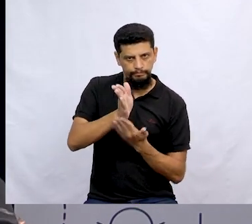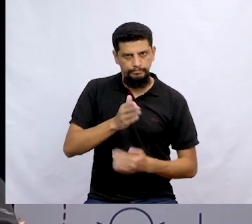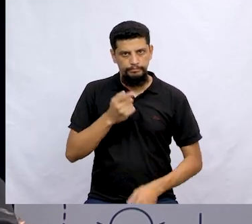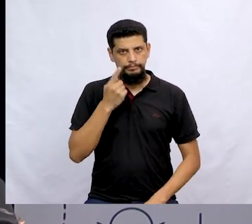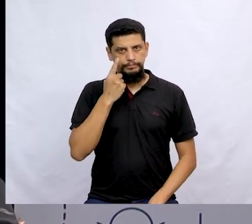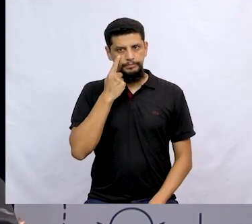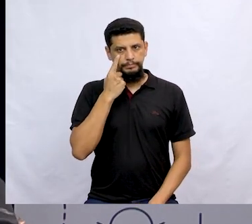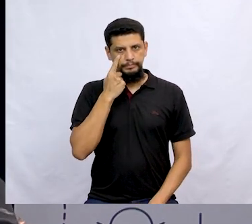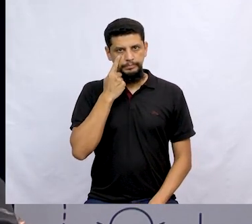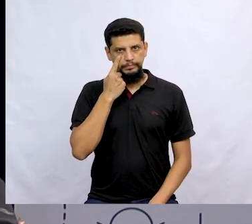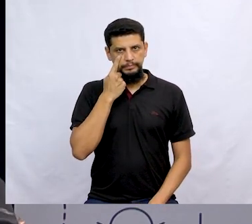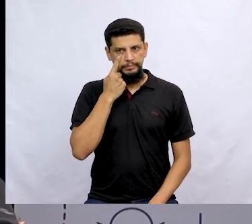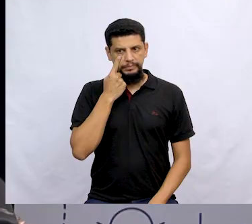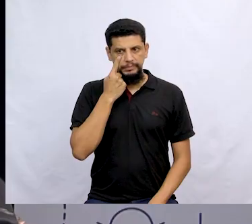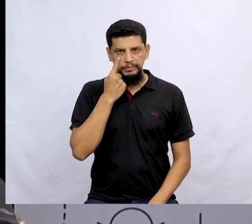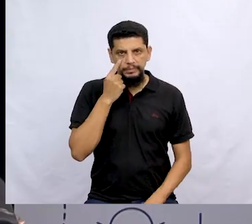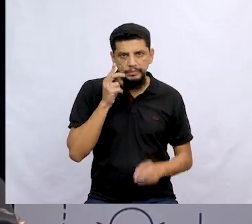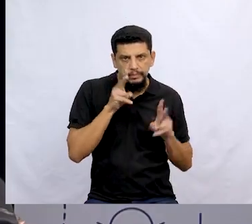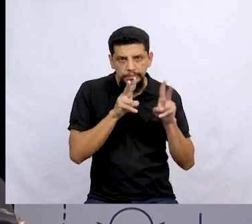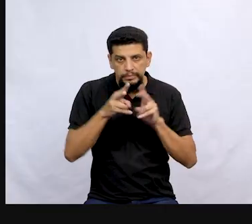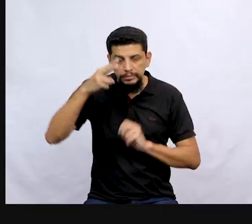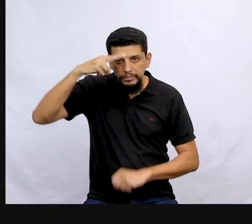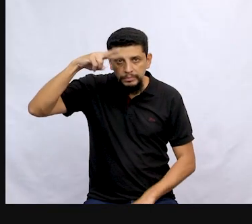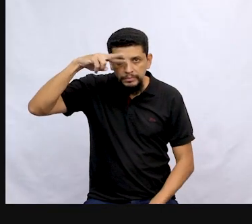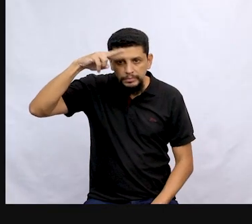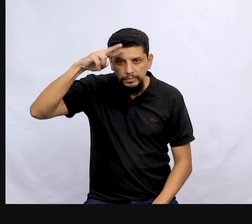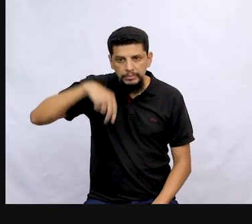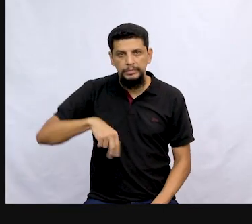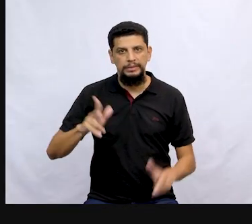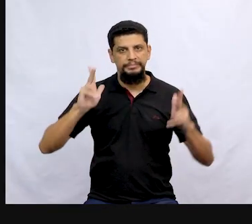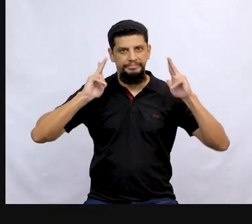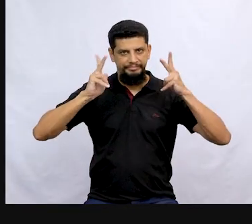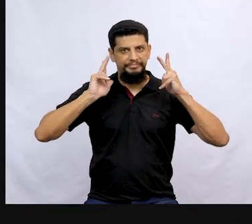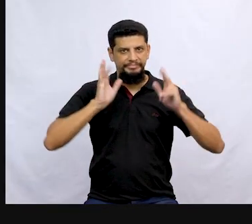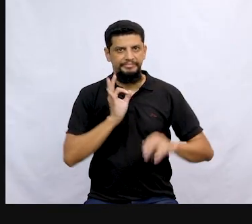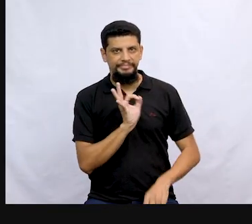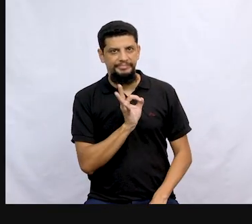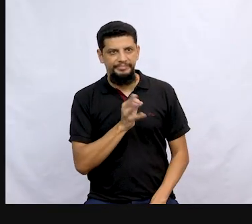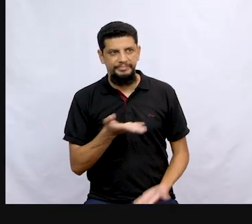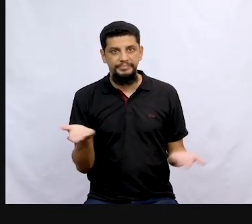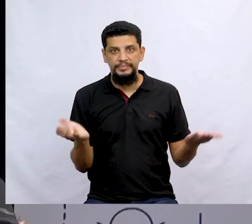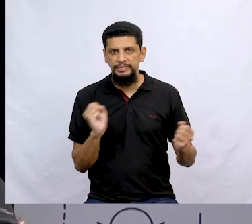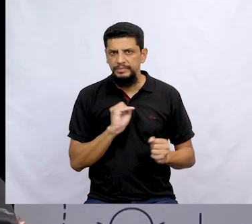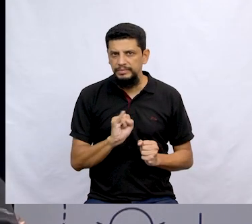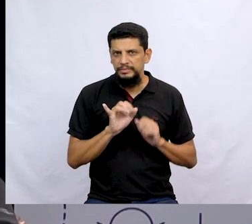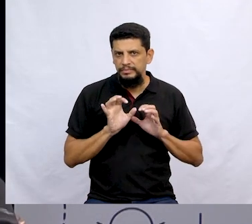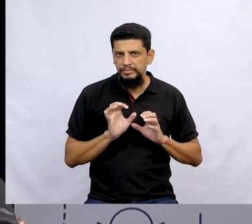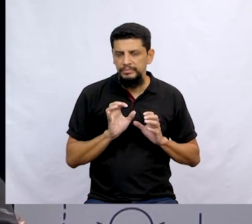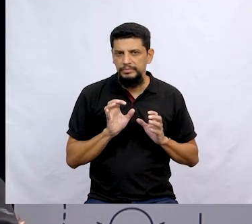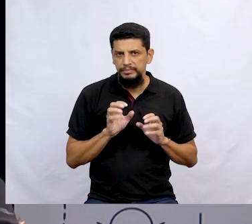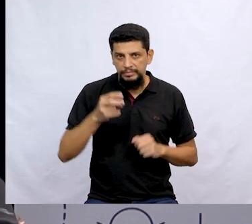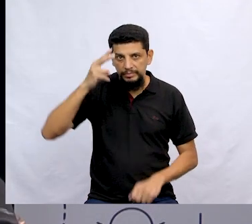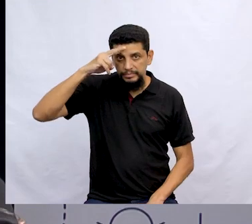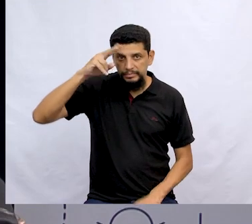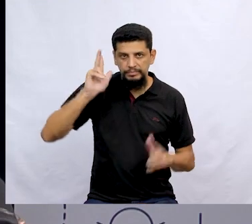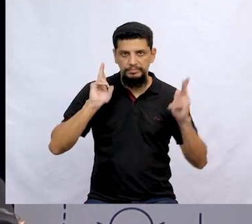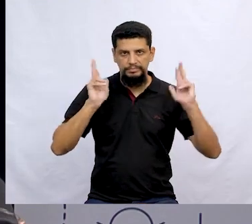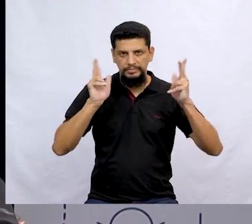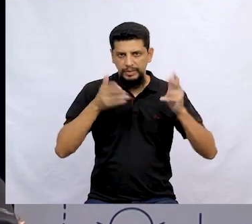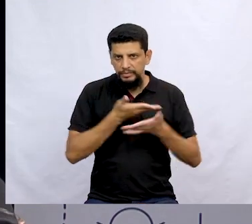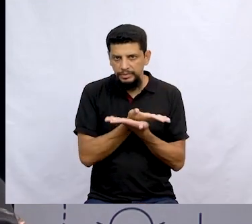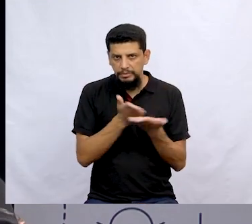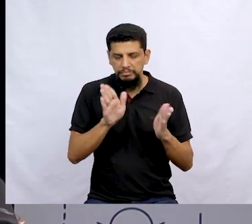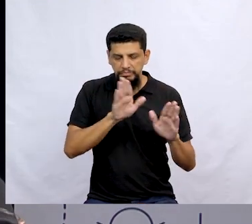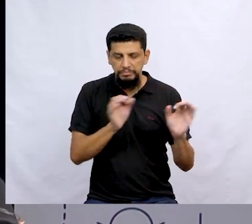Gente, ouvir e ler histórias é o quê? É uma aventura, não é mesmo? Então, se é uma aventura, você aí,